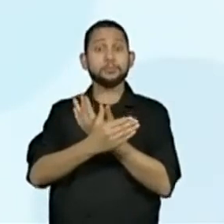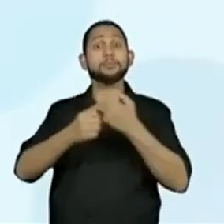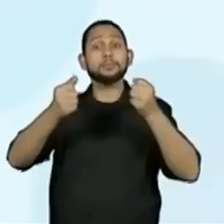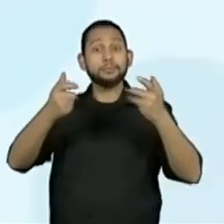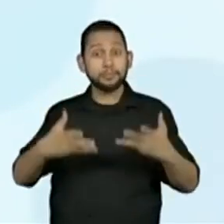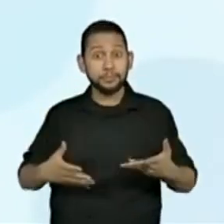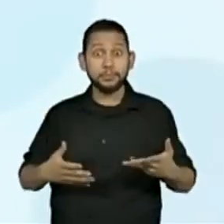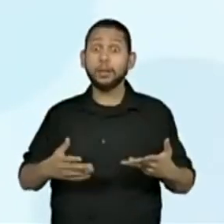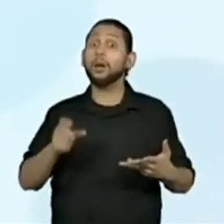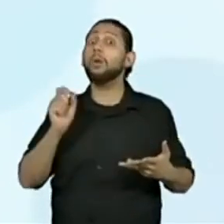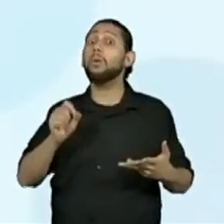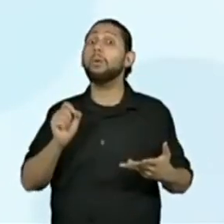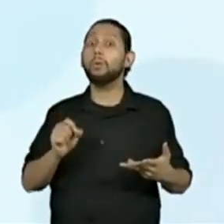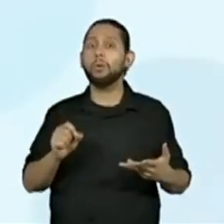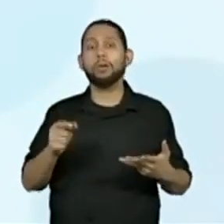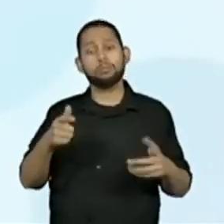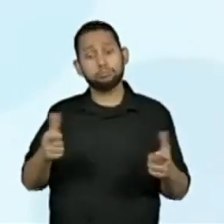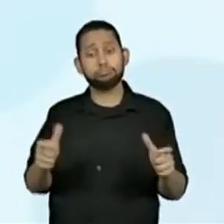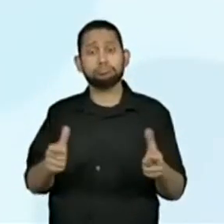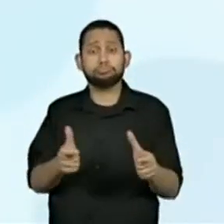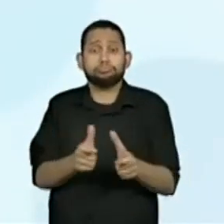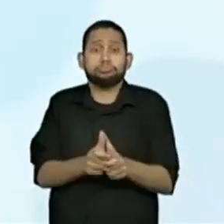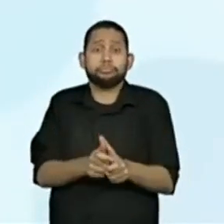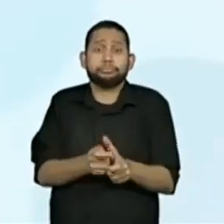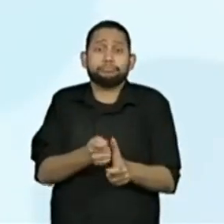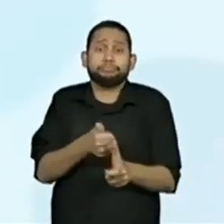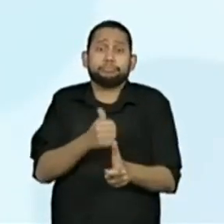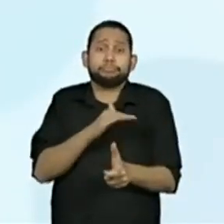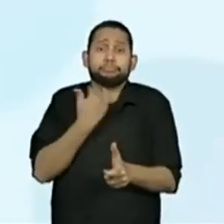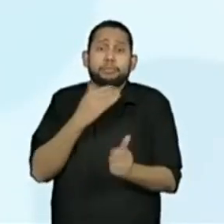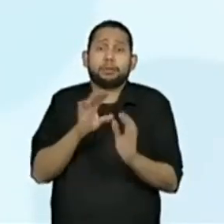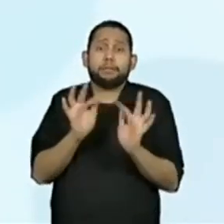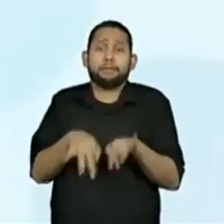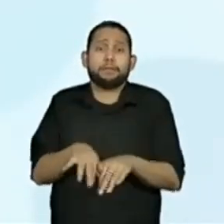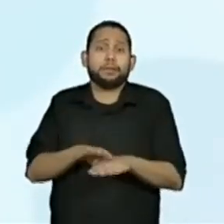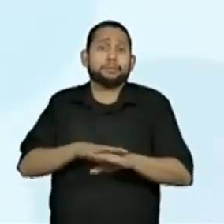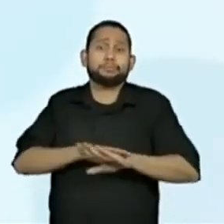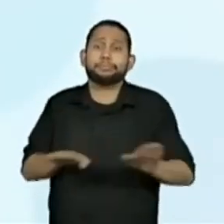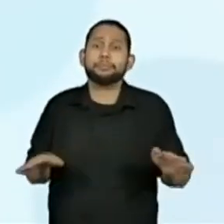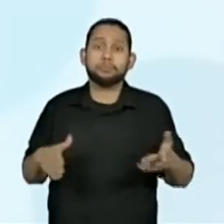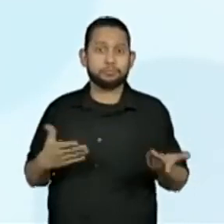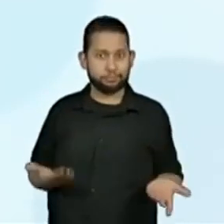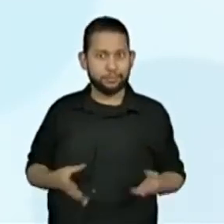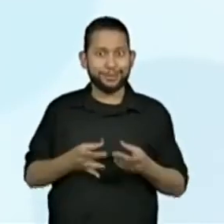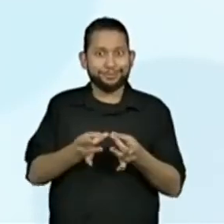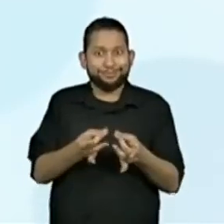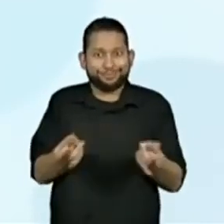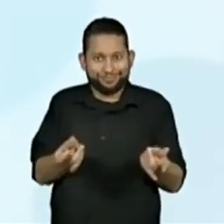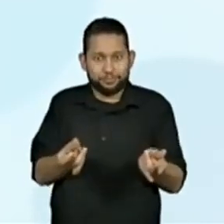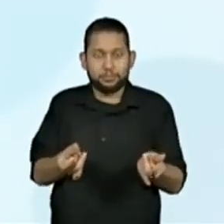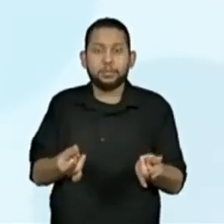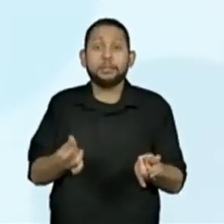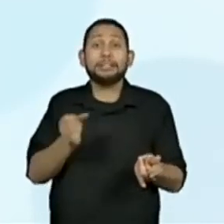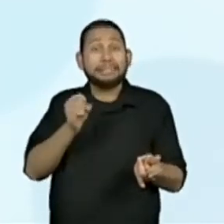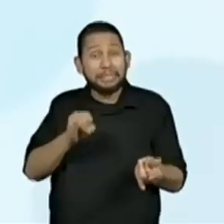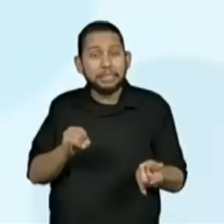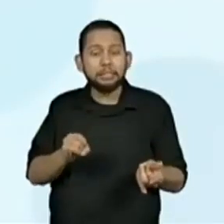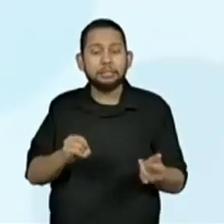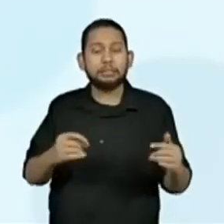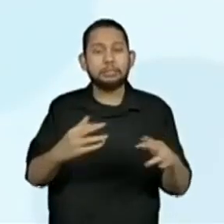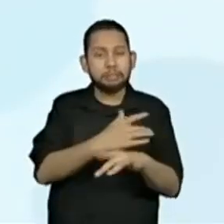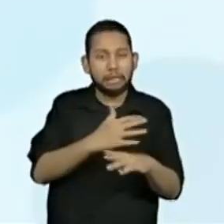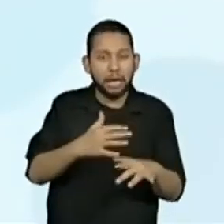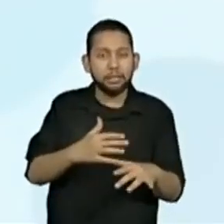as espécies estão diminuindo, estão sendo extintas. Para atrair mais borboletas para as cidades,